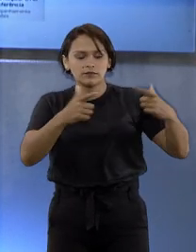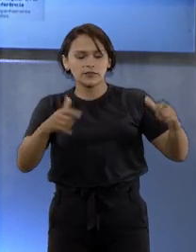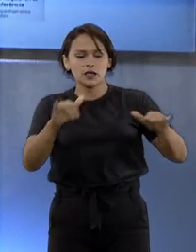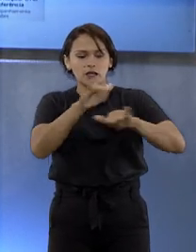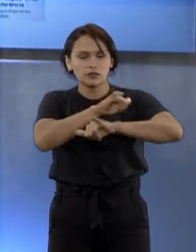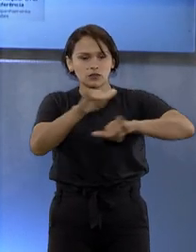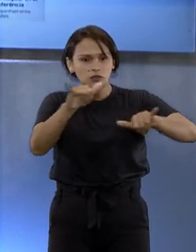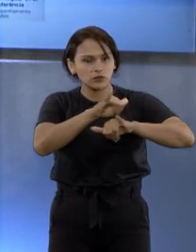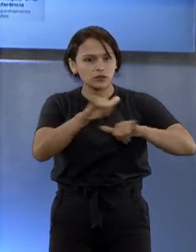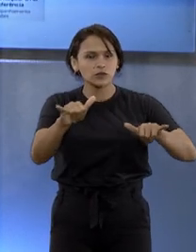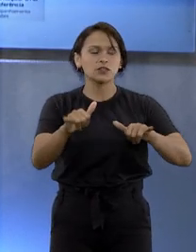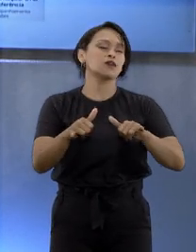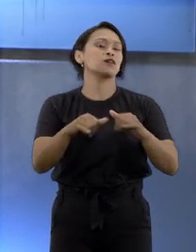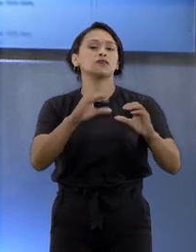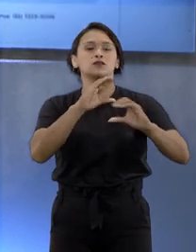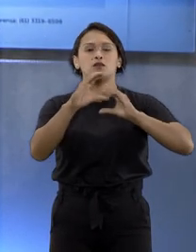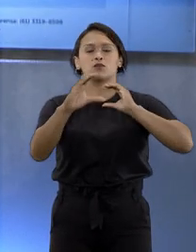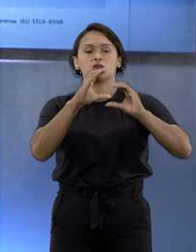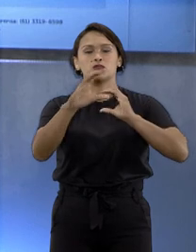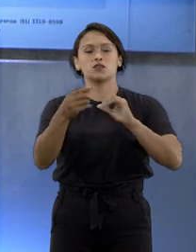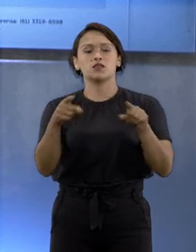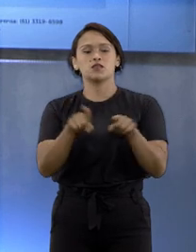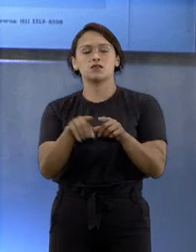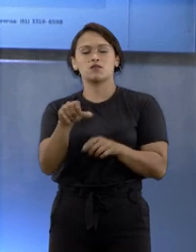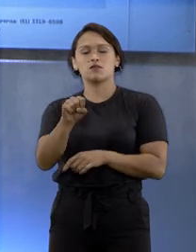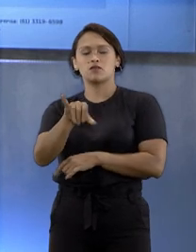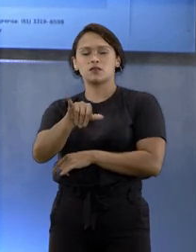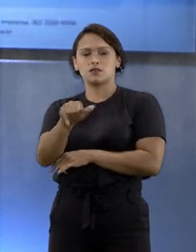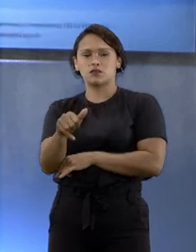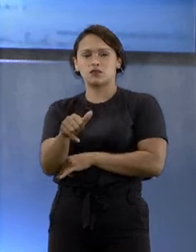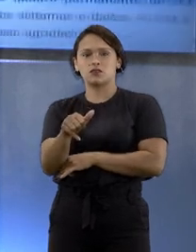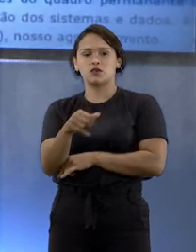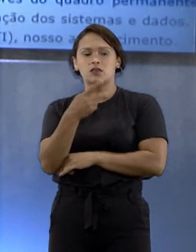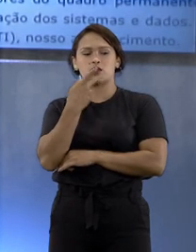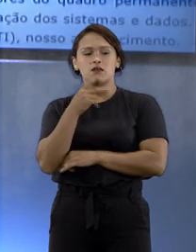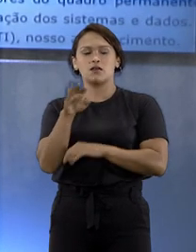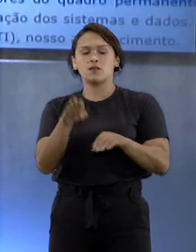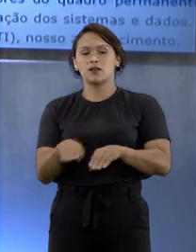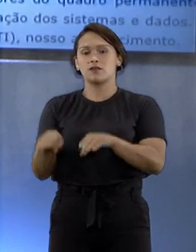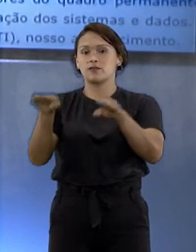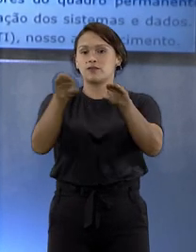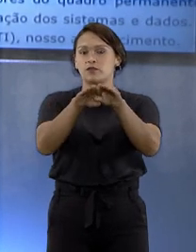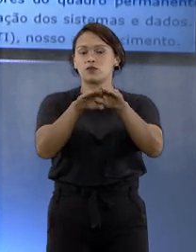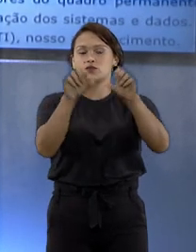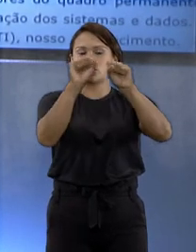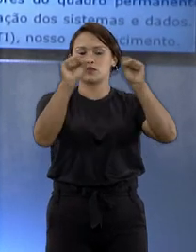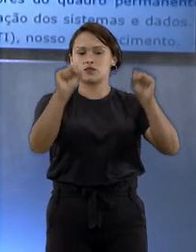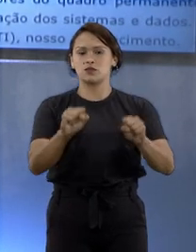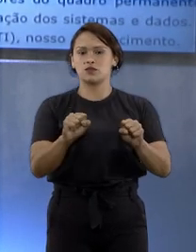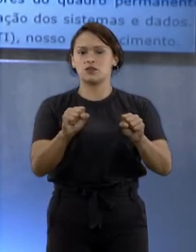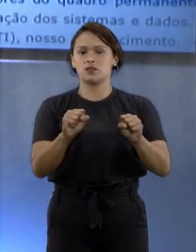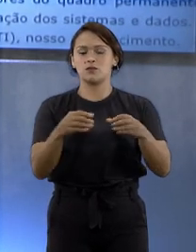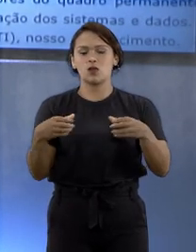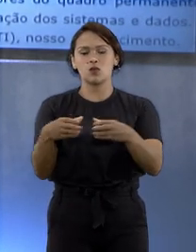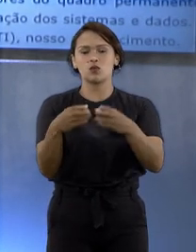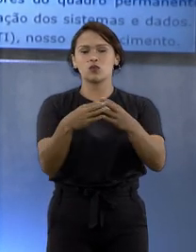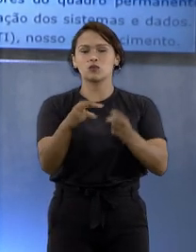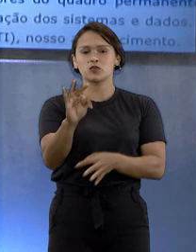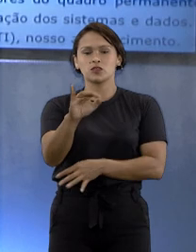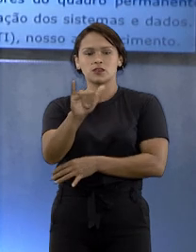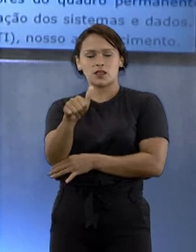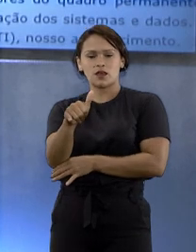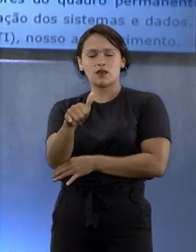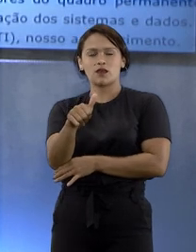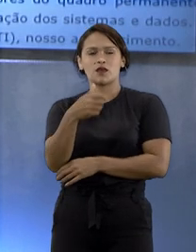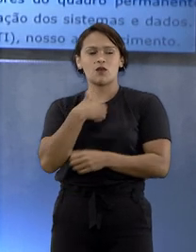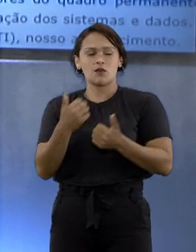amplamente divulgado nos canais de comunicação do STJ para restabelecer os sistemas, a equipe de TI